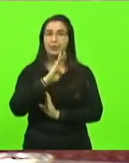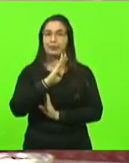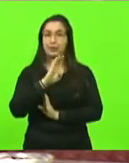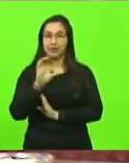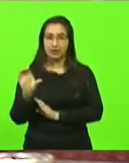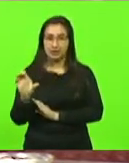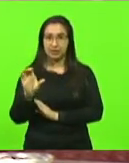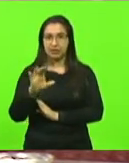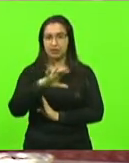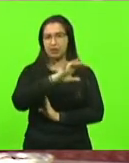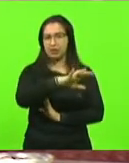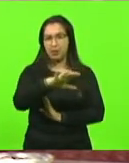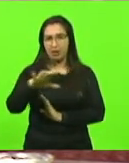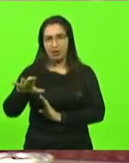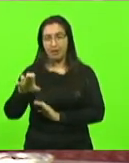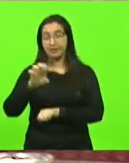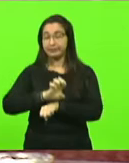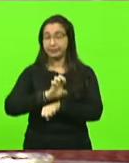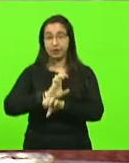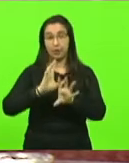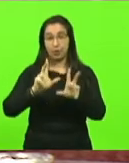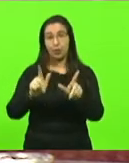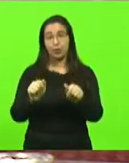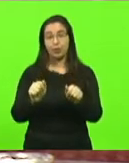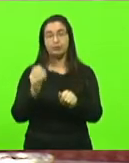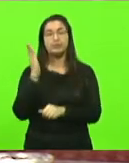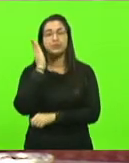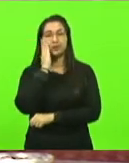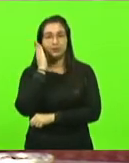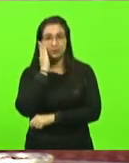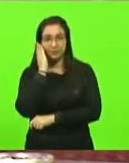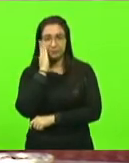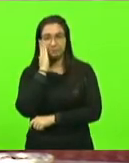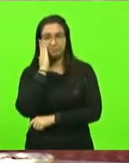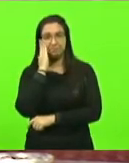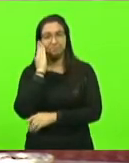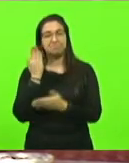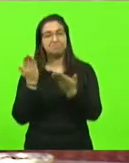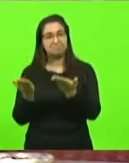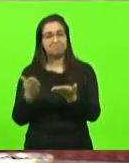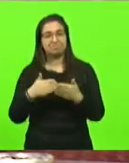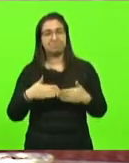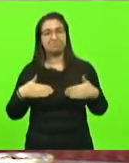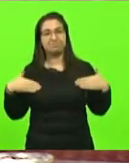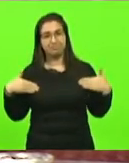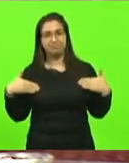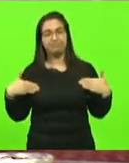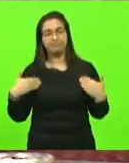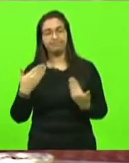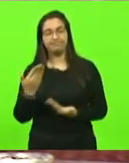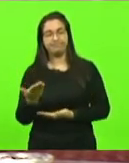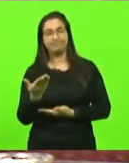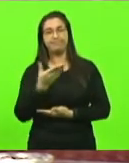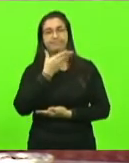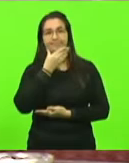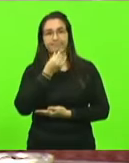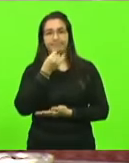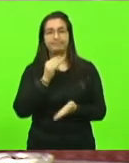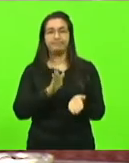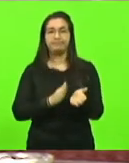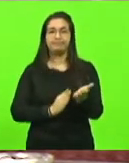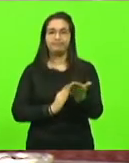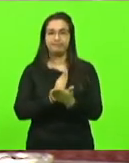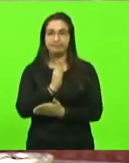mediações e no Estado sabem a homenagem que nós estamos fazendo. Por isso, eu peço a aprovação